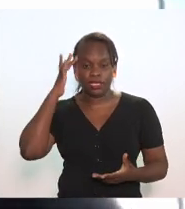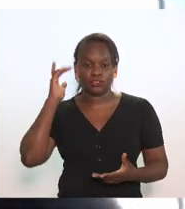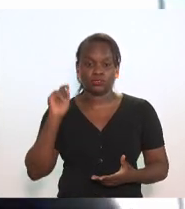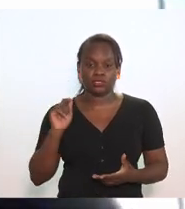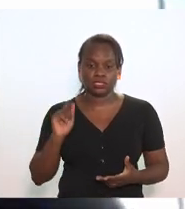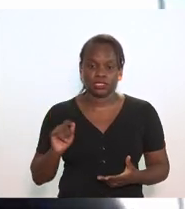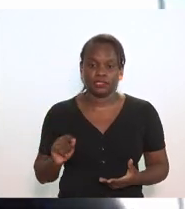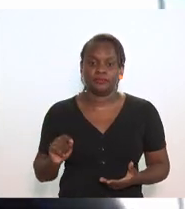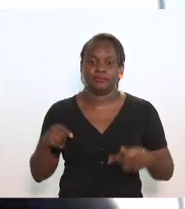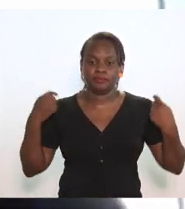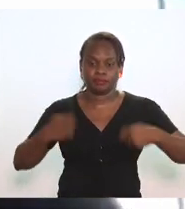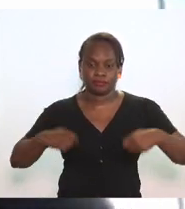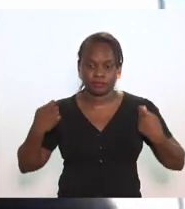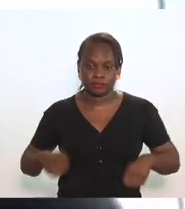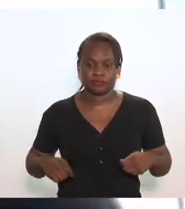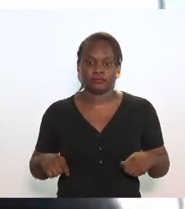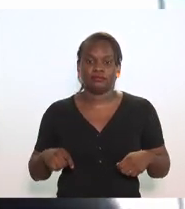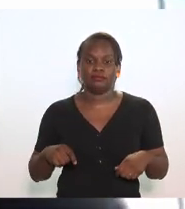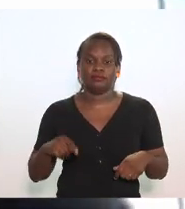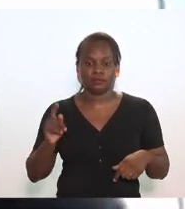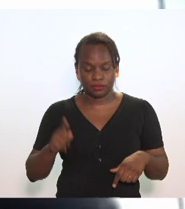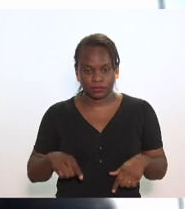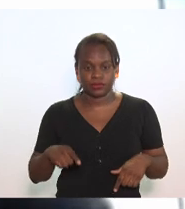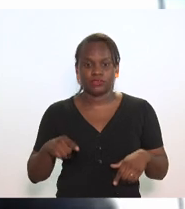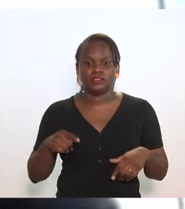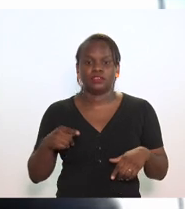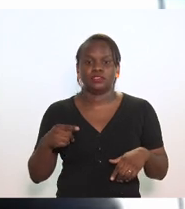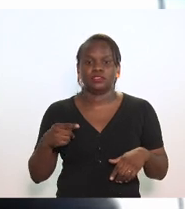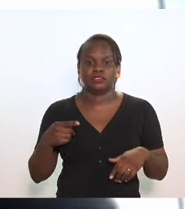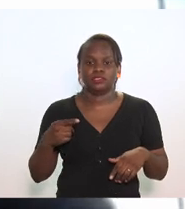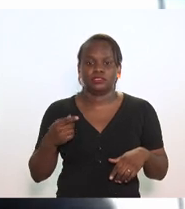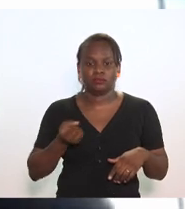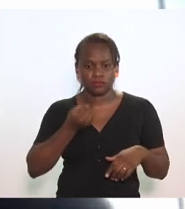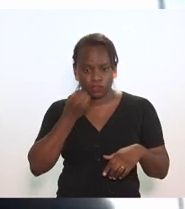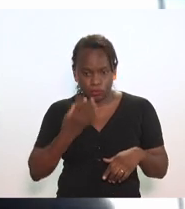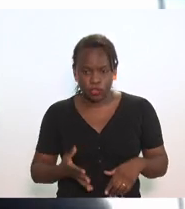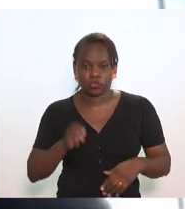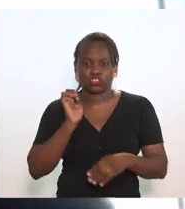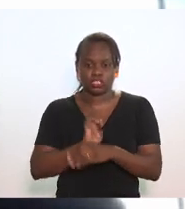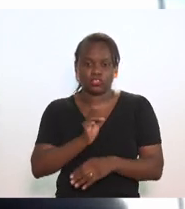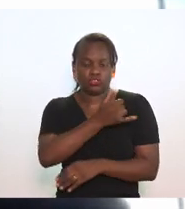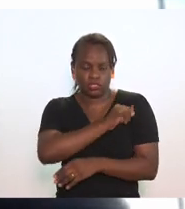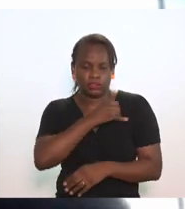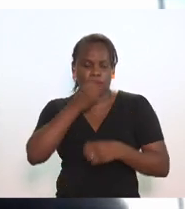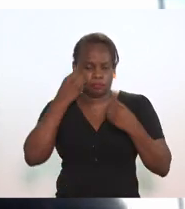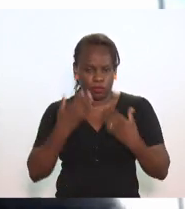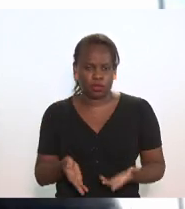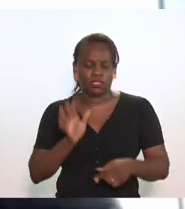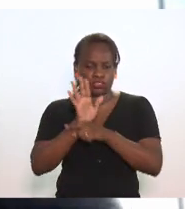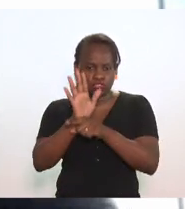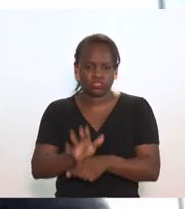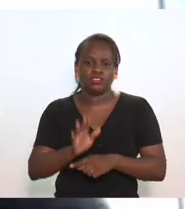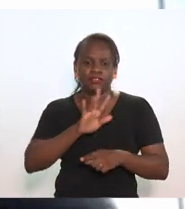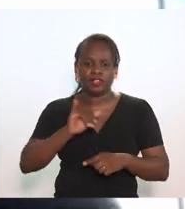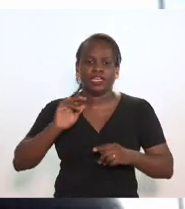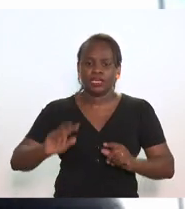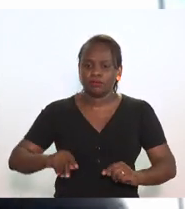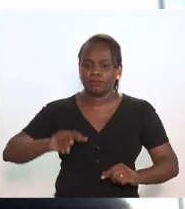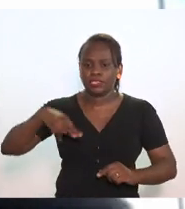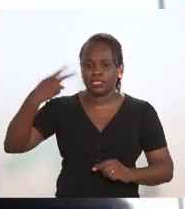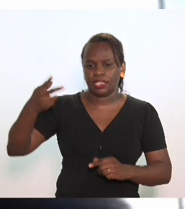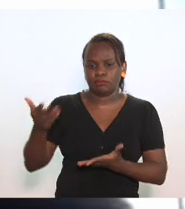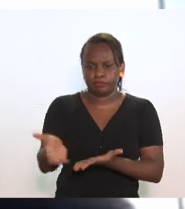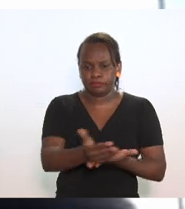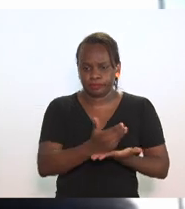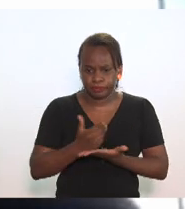tem que é um pleito é um pleito muito bom para o estado porque vai aumentar a arrecadação